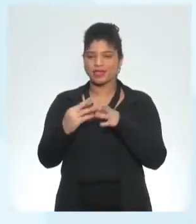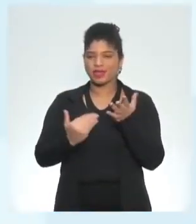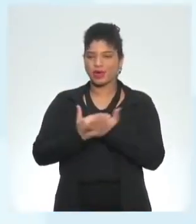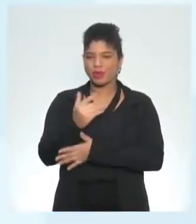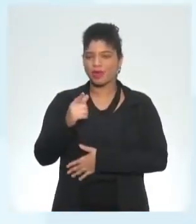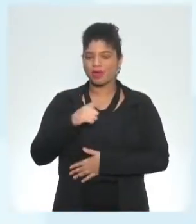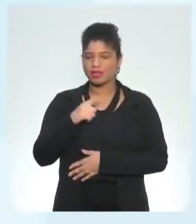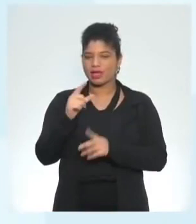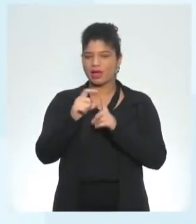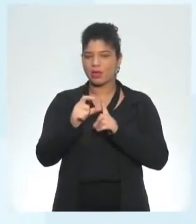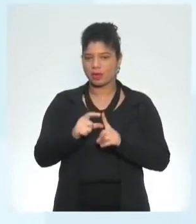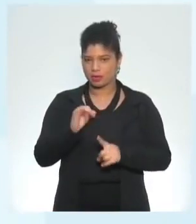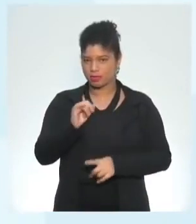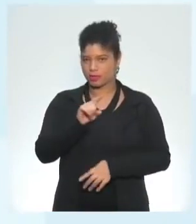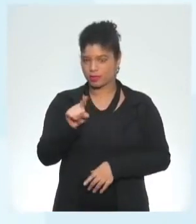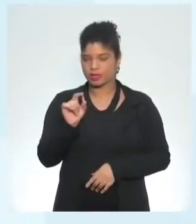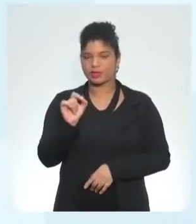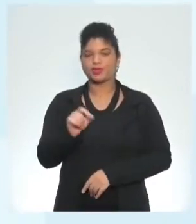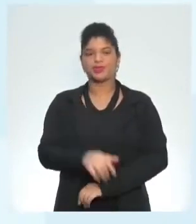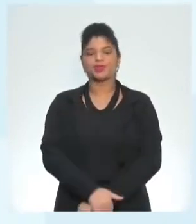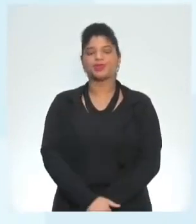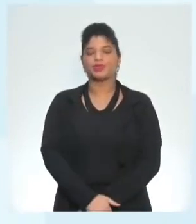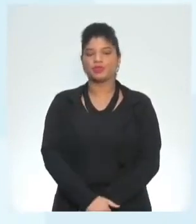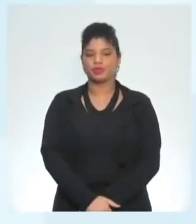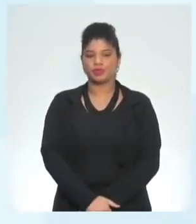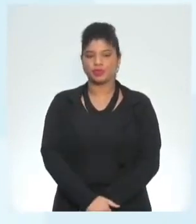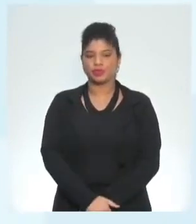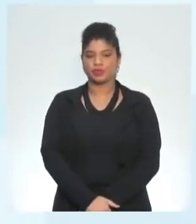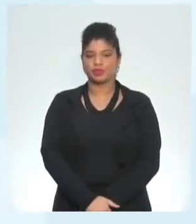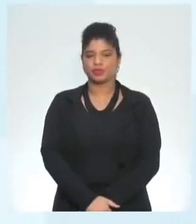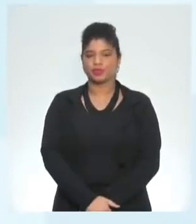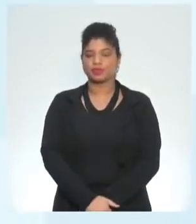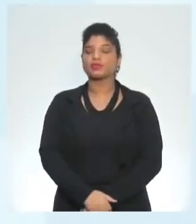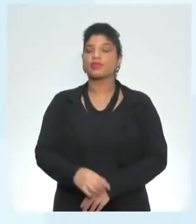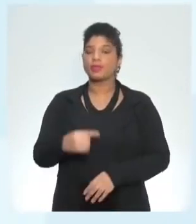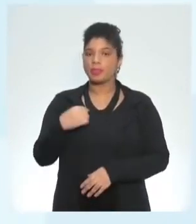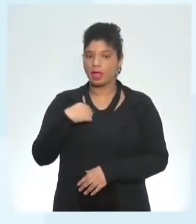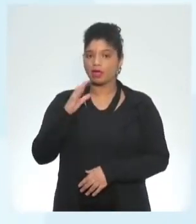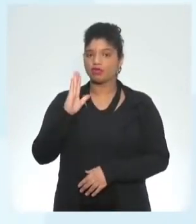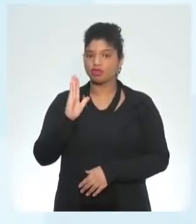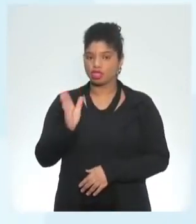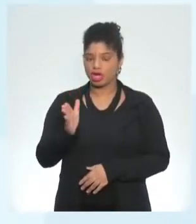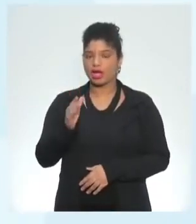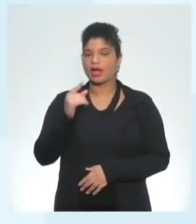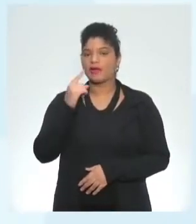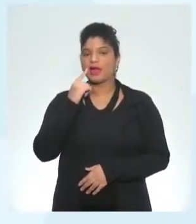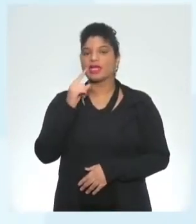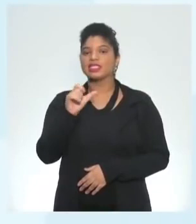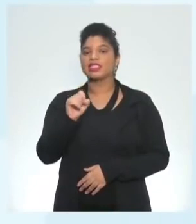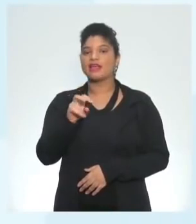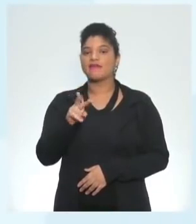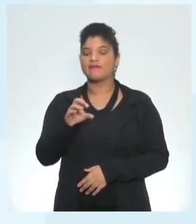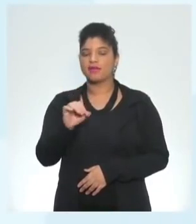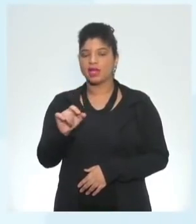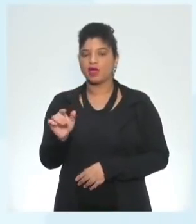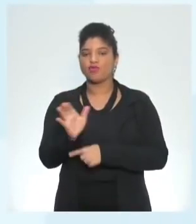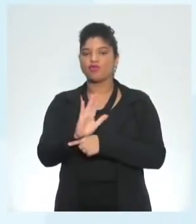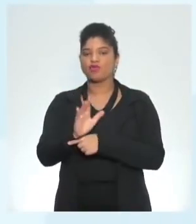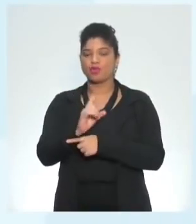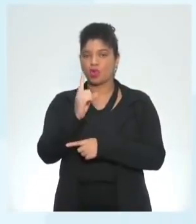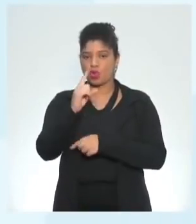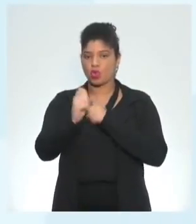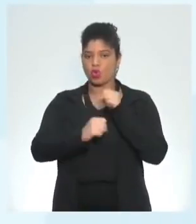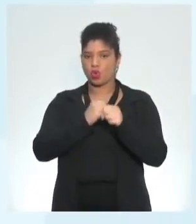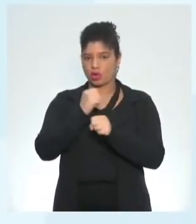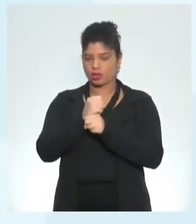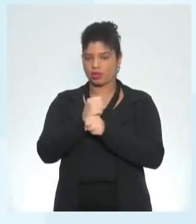aquela sentença que tava lá pra vocês i direct several movies a year então quando a gente fala aqui do simple present o que que a gente tem deixa eu só